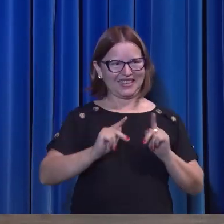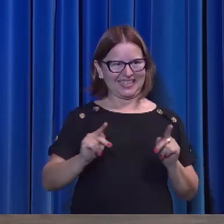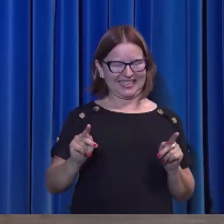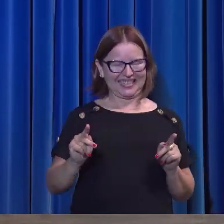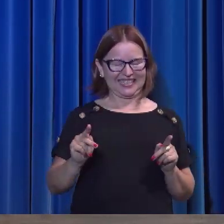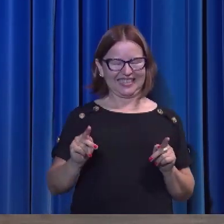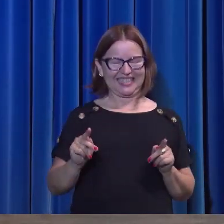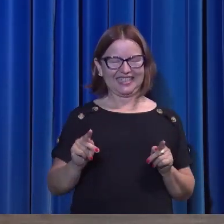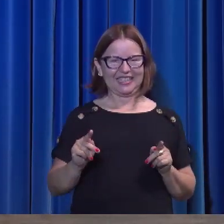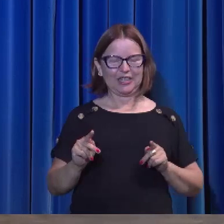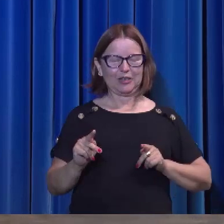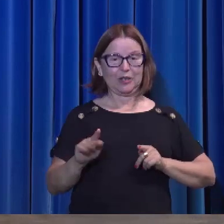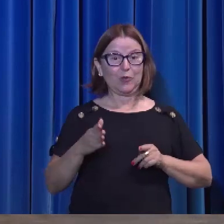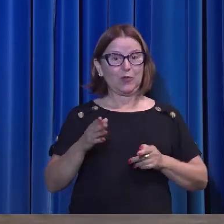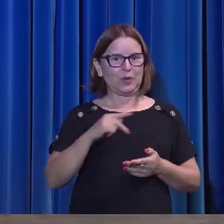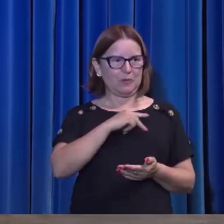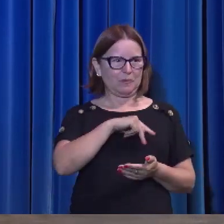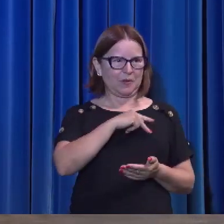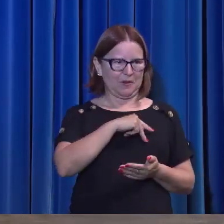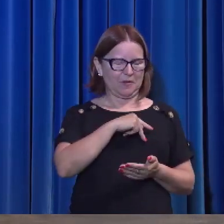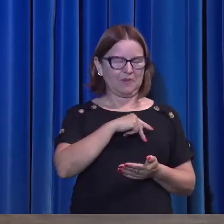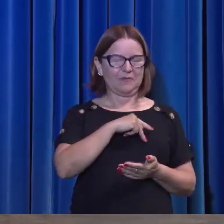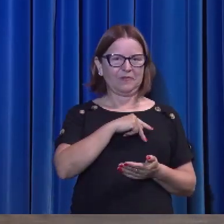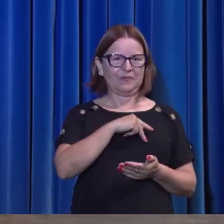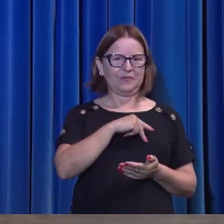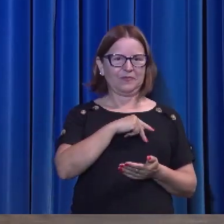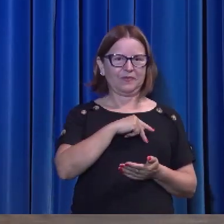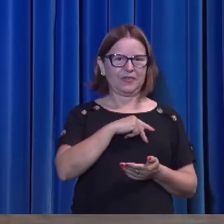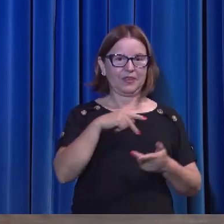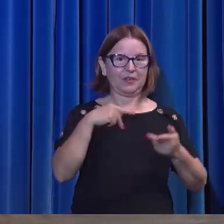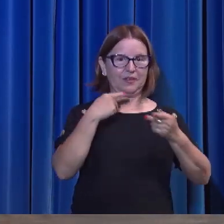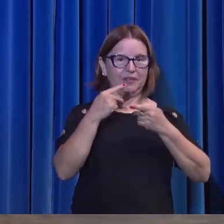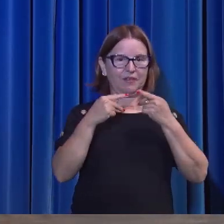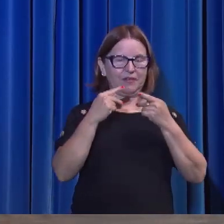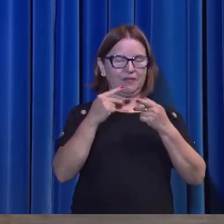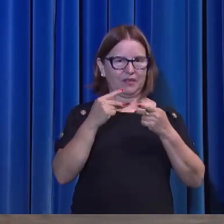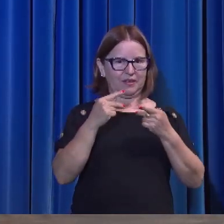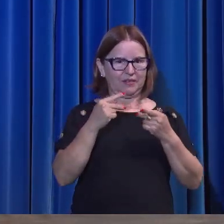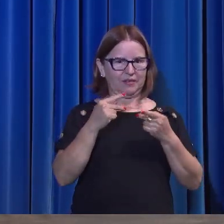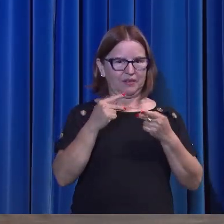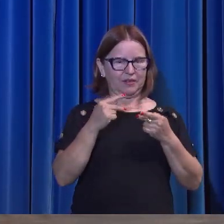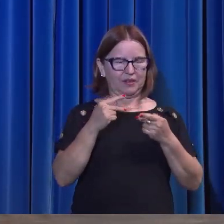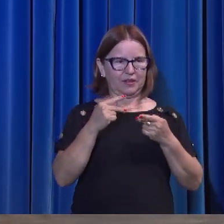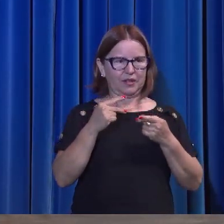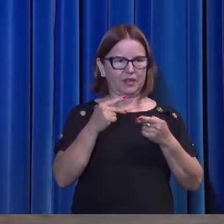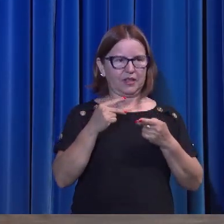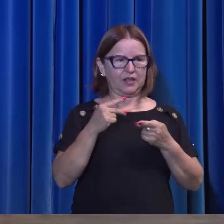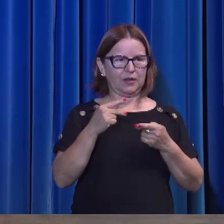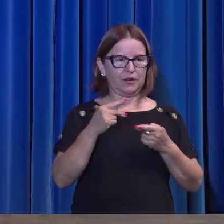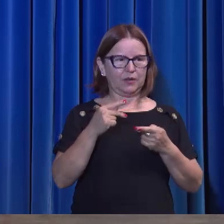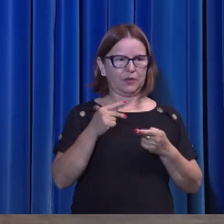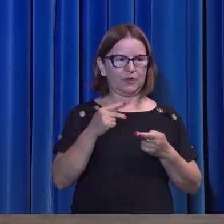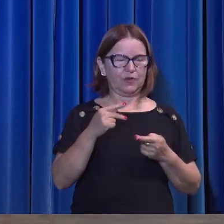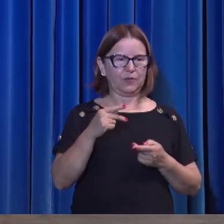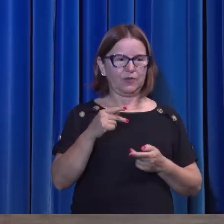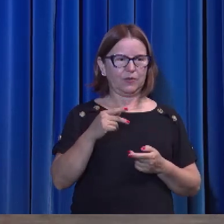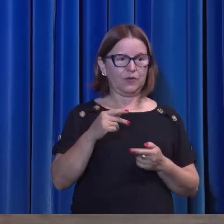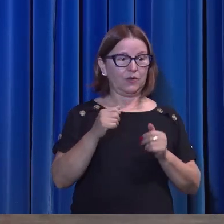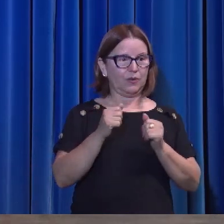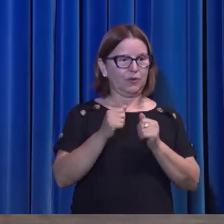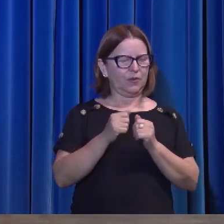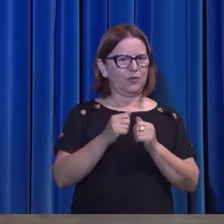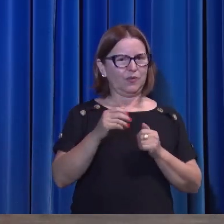E quando ele fala com o pastor Timóteo, ele usa a palavra misericórdia.